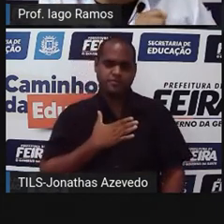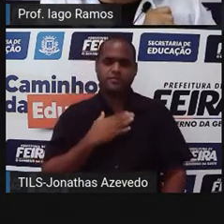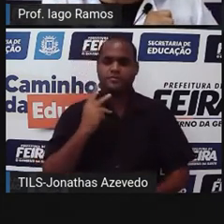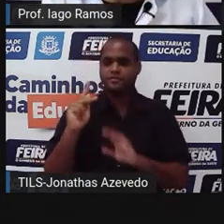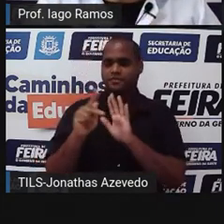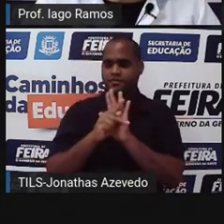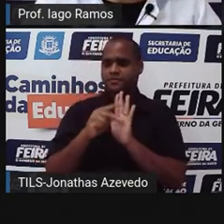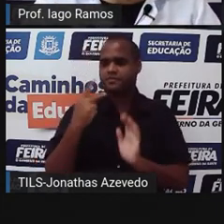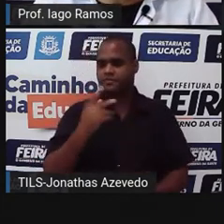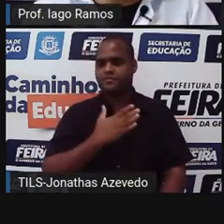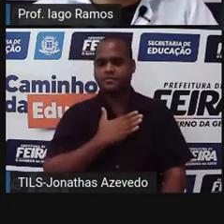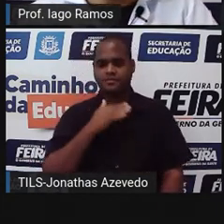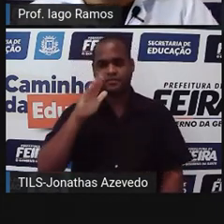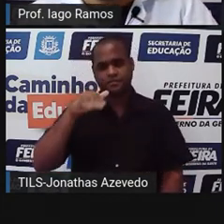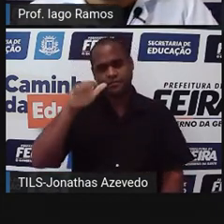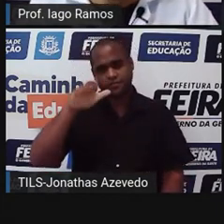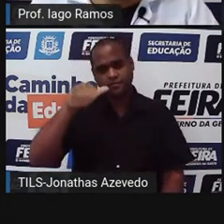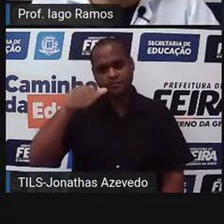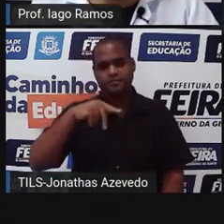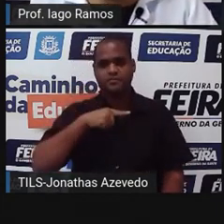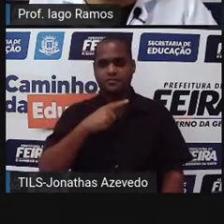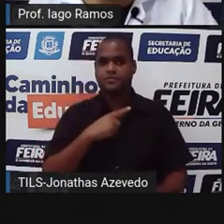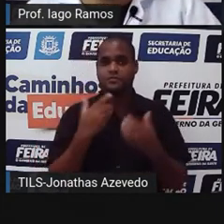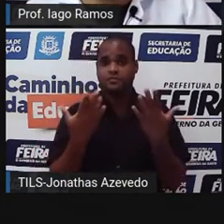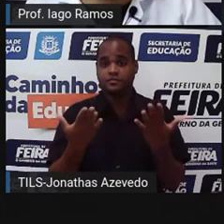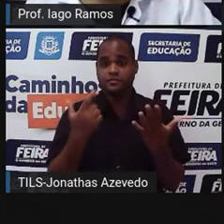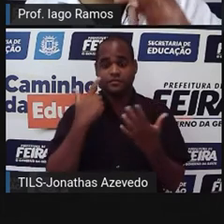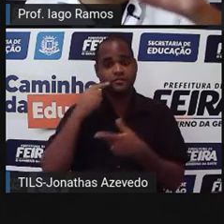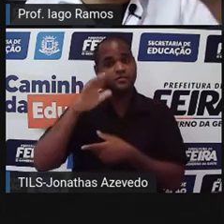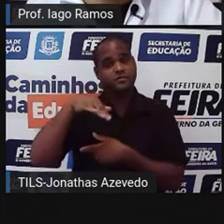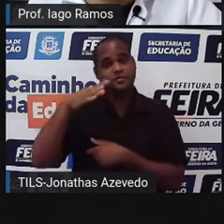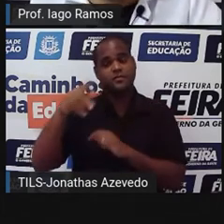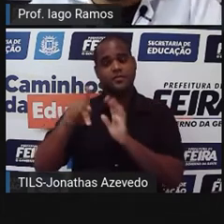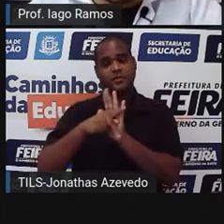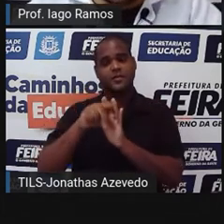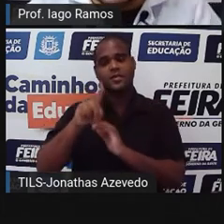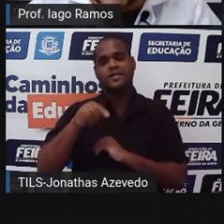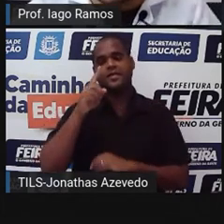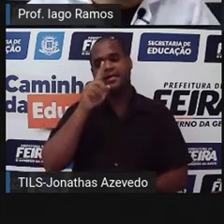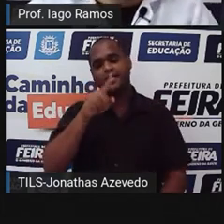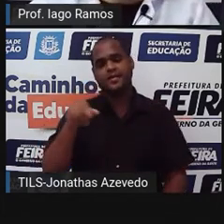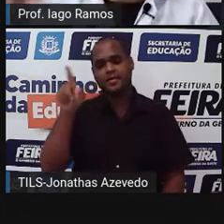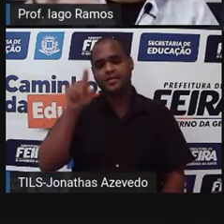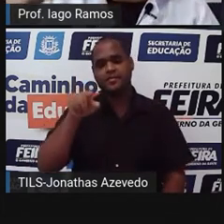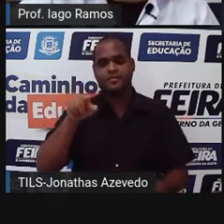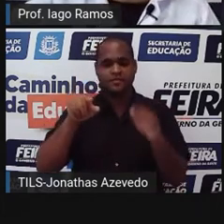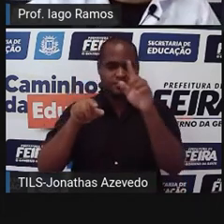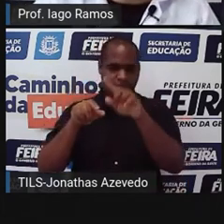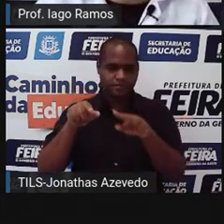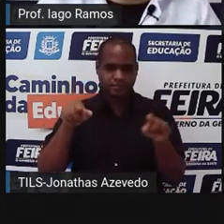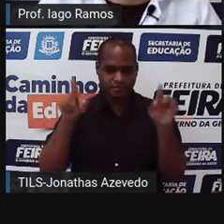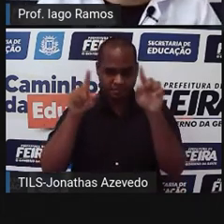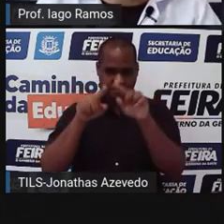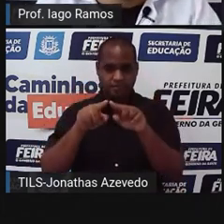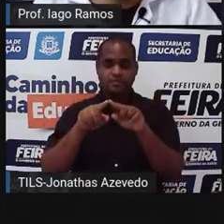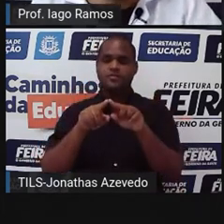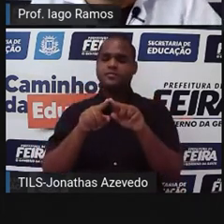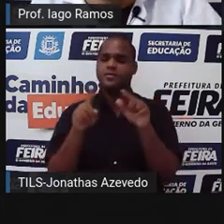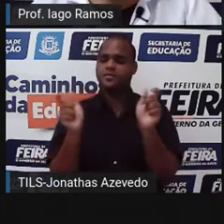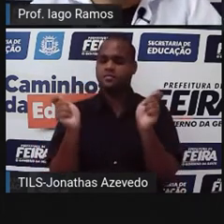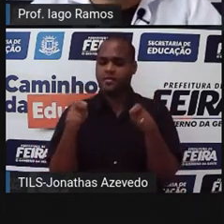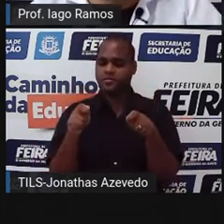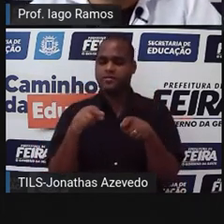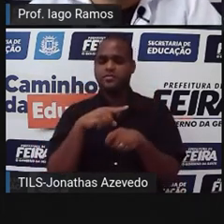aquela parte que eu tô pintando ali, ó. Aquela parte faz parte da circunferência do basquete e da circunferência do vôlei.